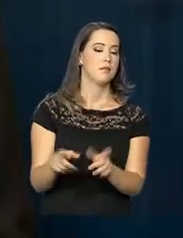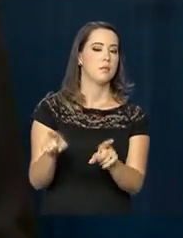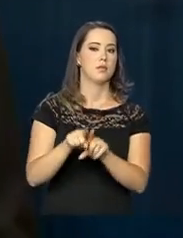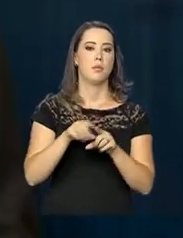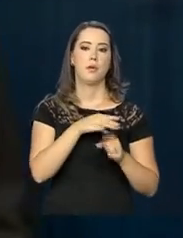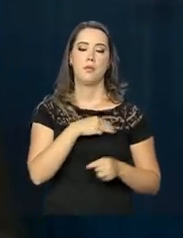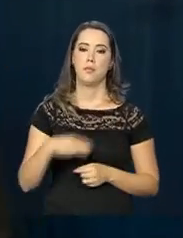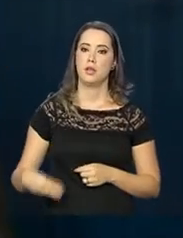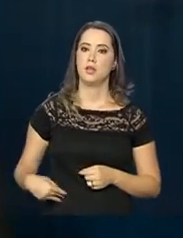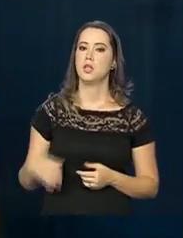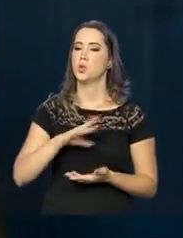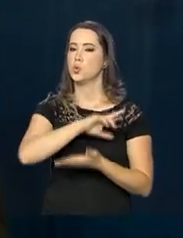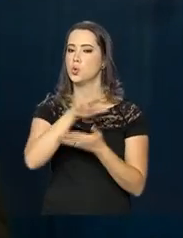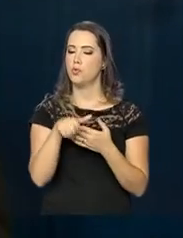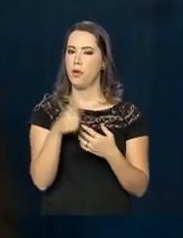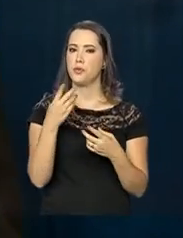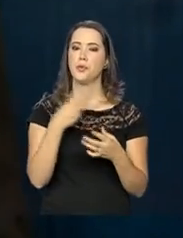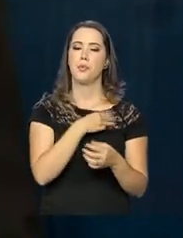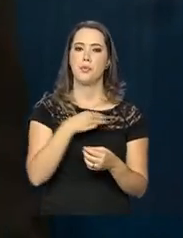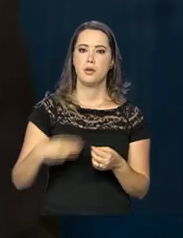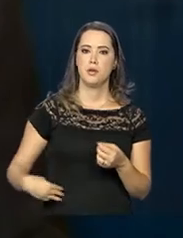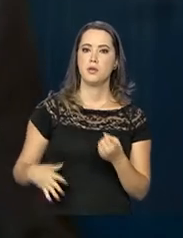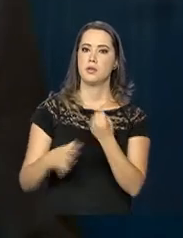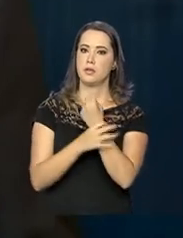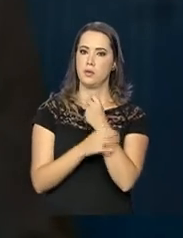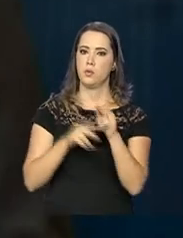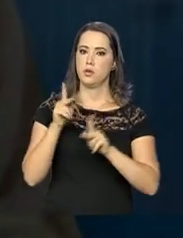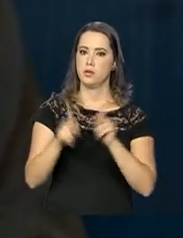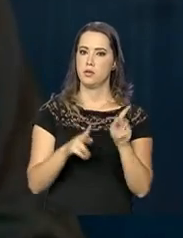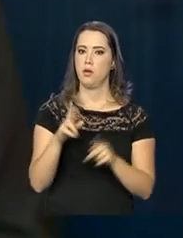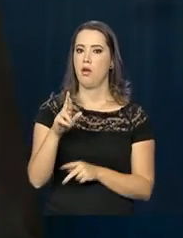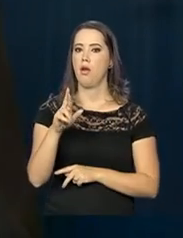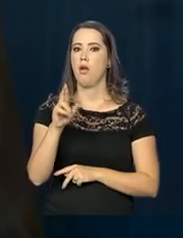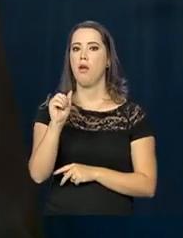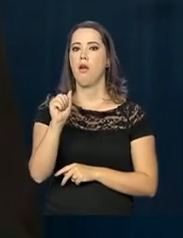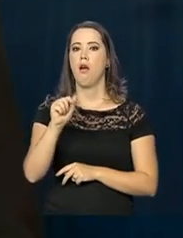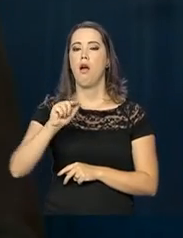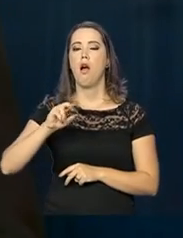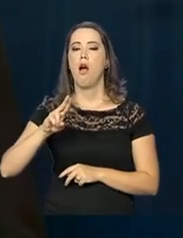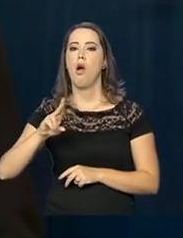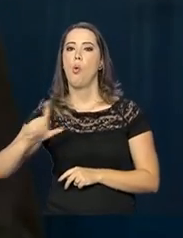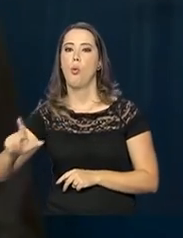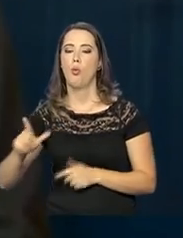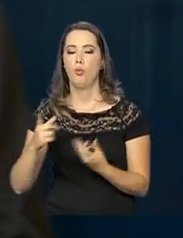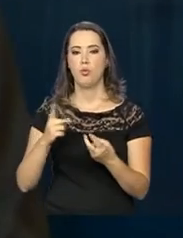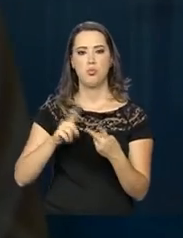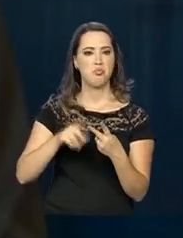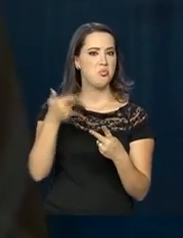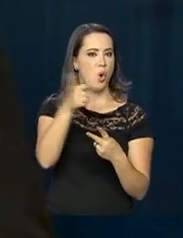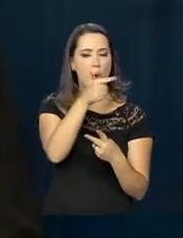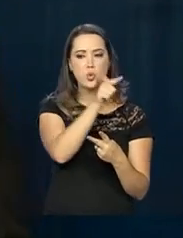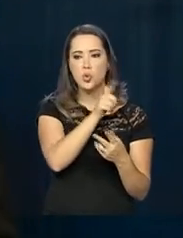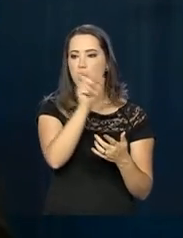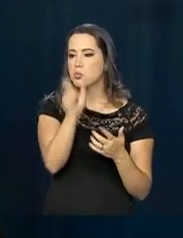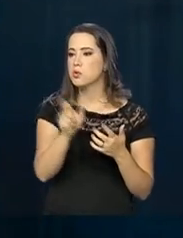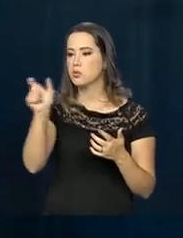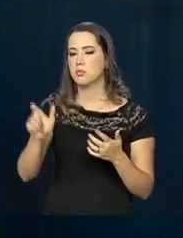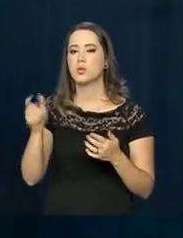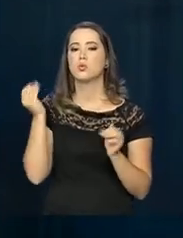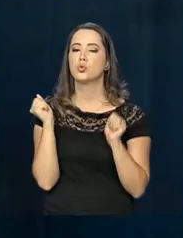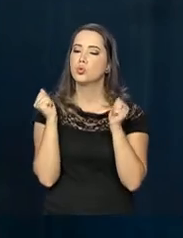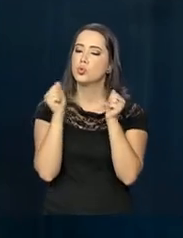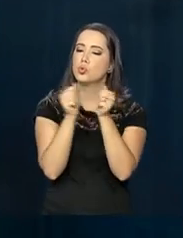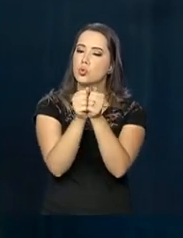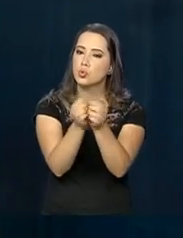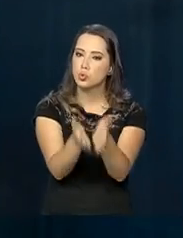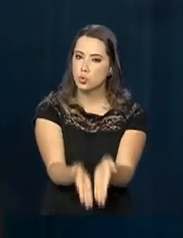participam ministros de Estado, entre eles o ministro da Segurança Pública, Raul Jungmann, e outras autoridades. A gente segue acompanhando tudo por aqui.